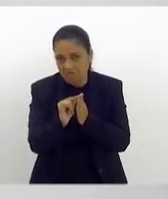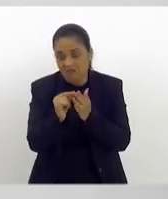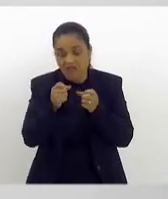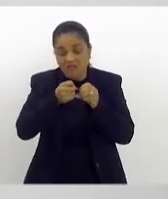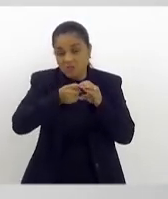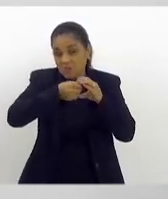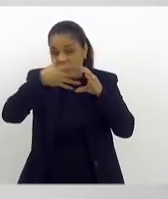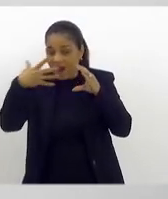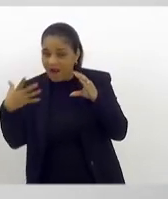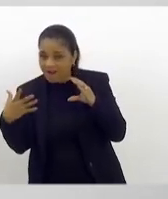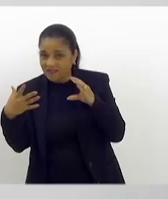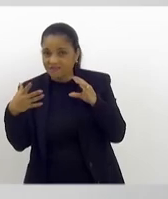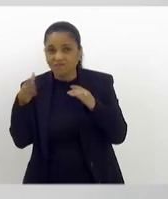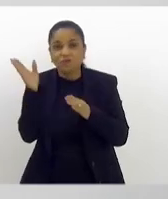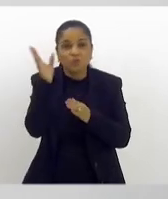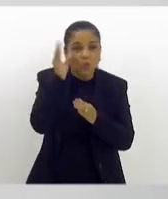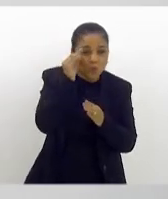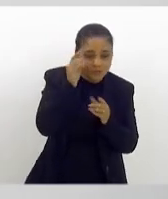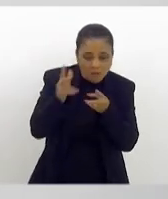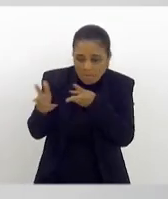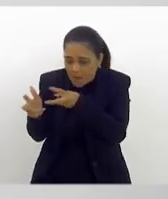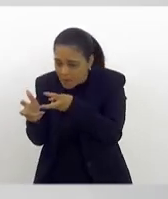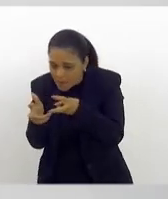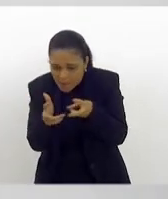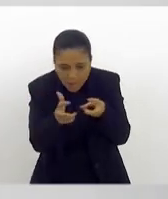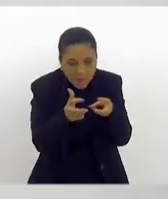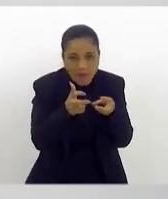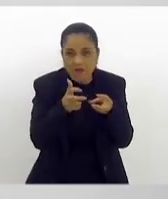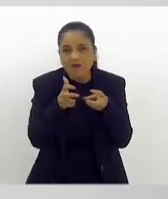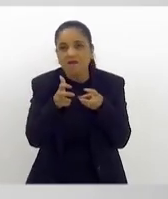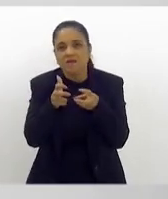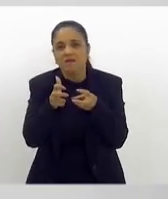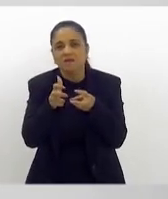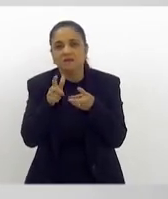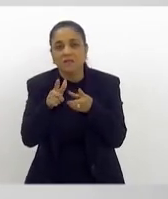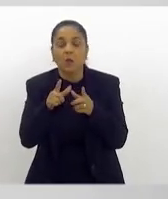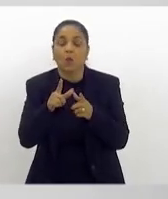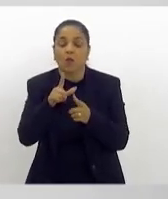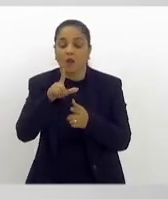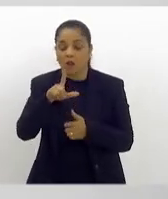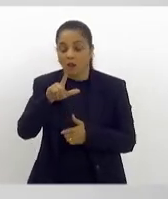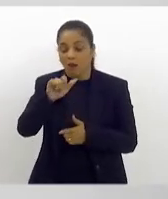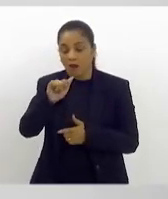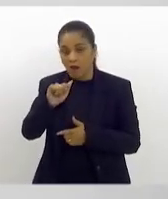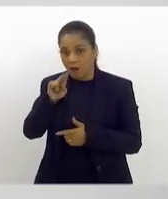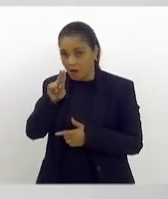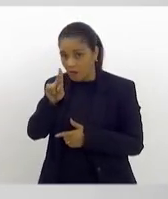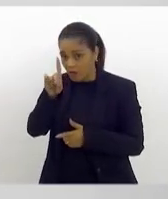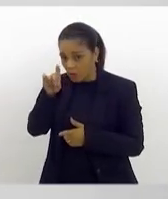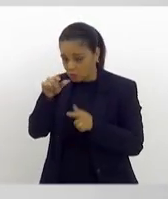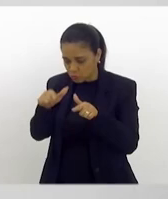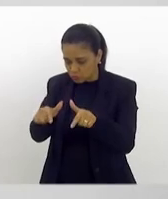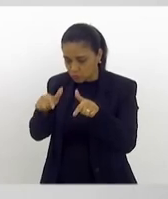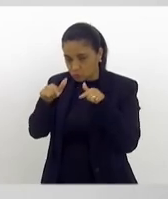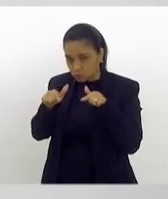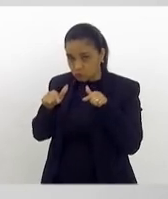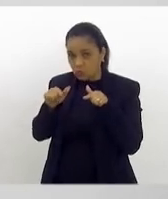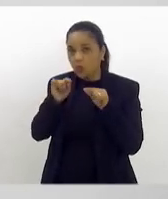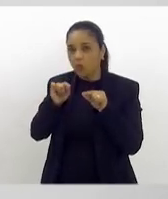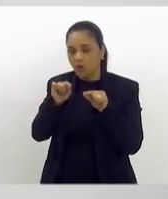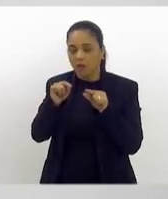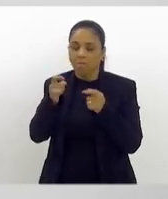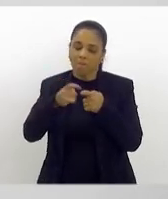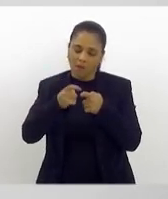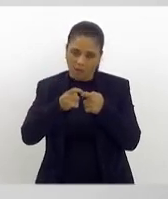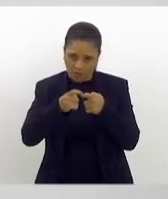gente observar, essa pessoa poderá ter um laudo que é dado por um médico e receber o tratamento